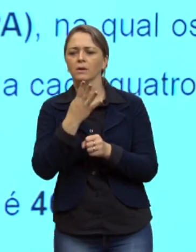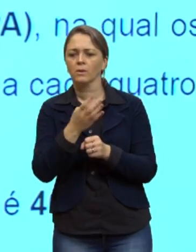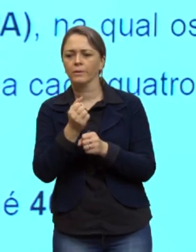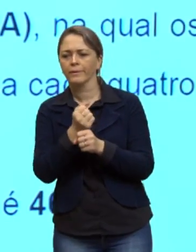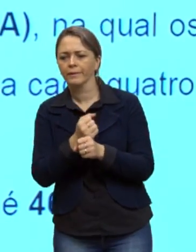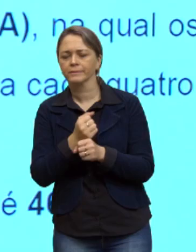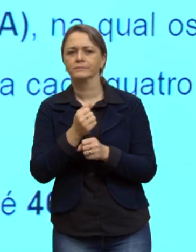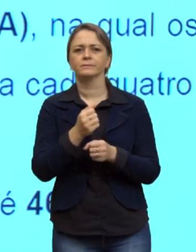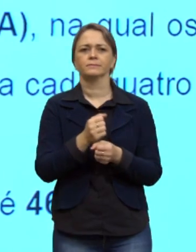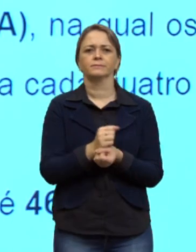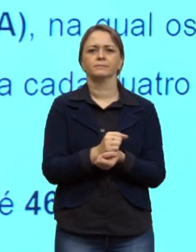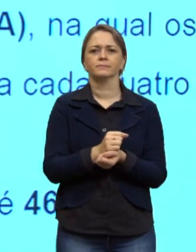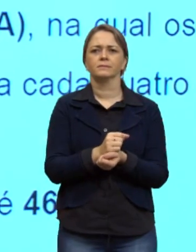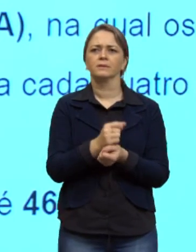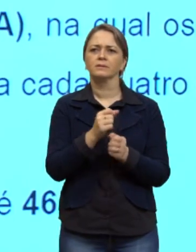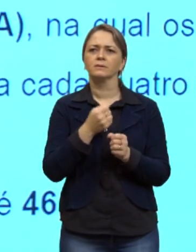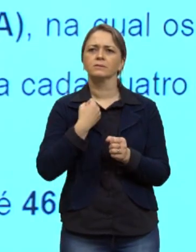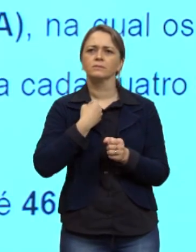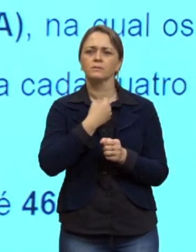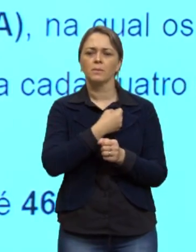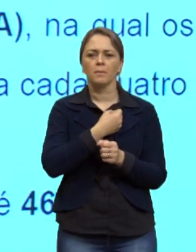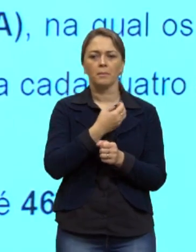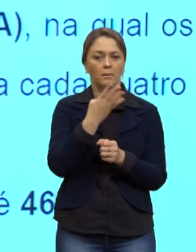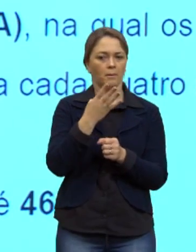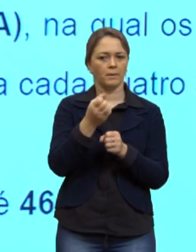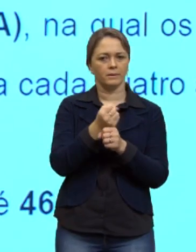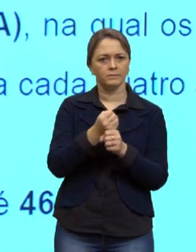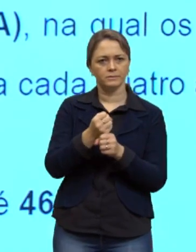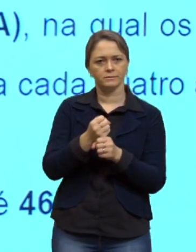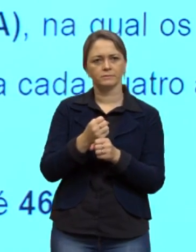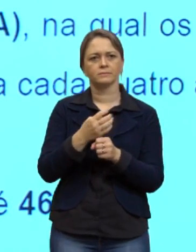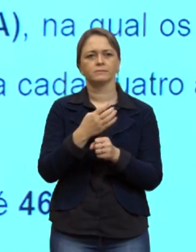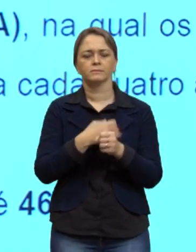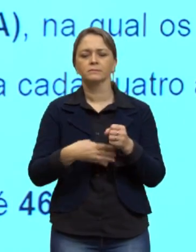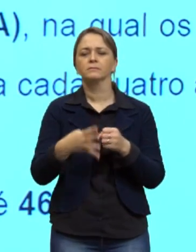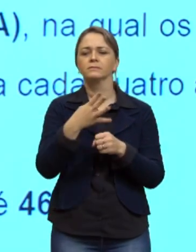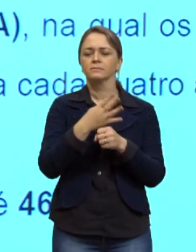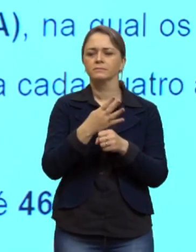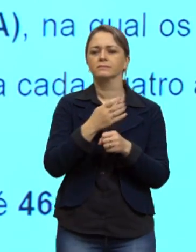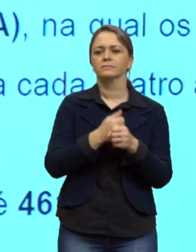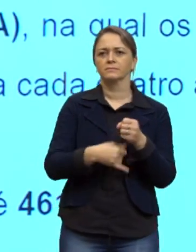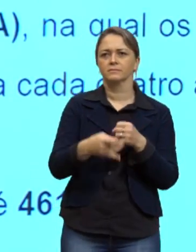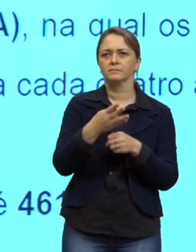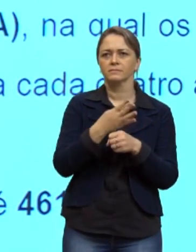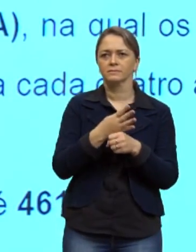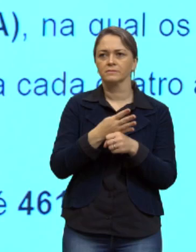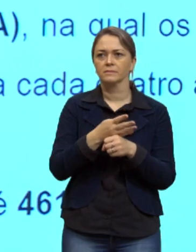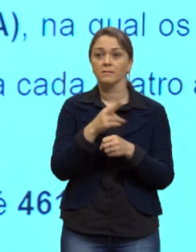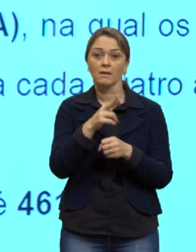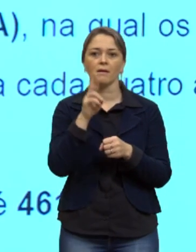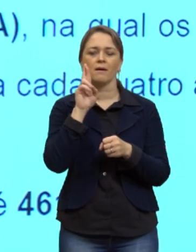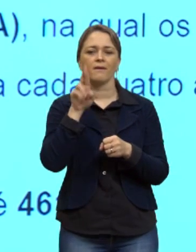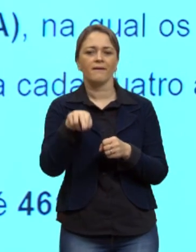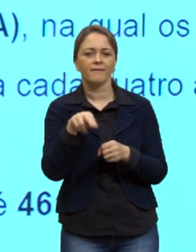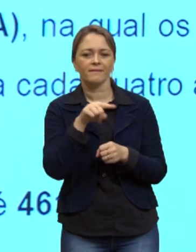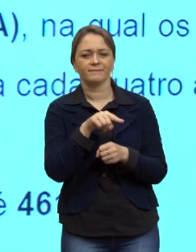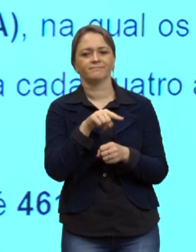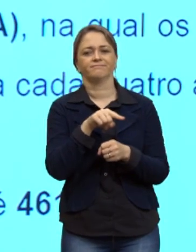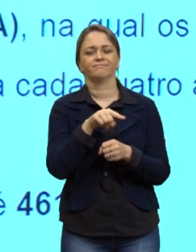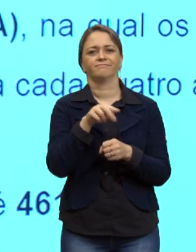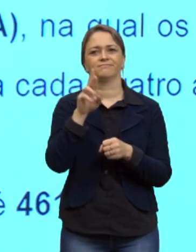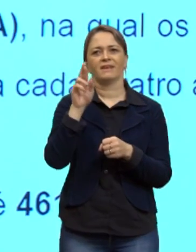dados apresentados estão de quatro em quatro então isso já me dá uma razão certo